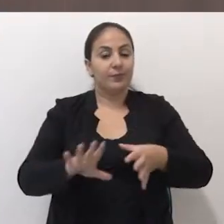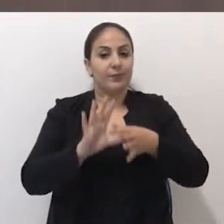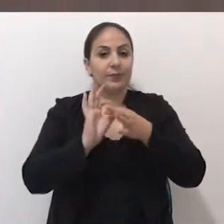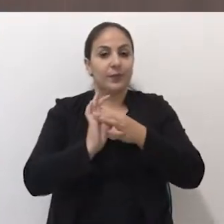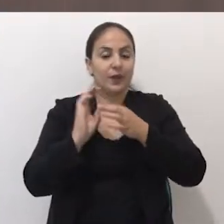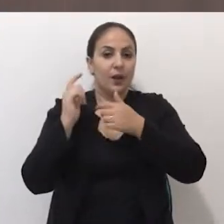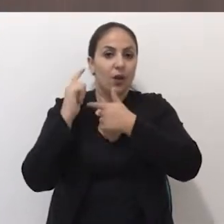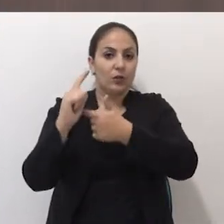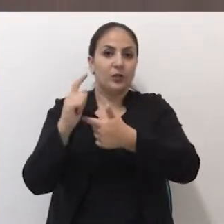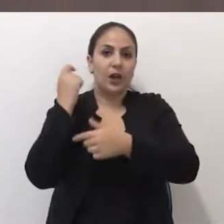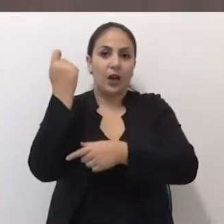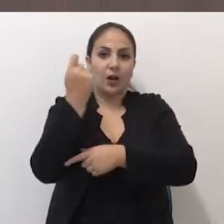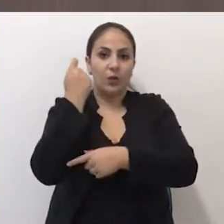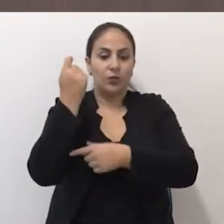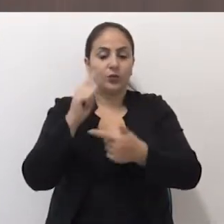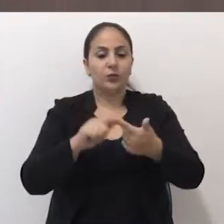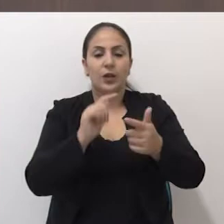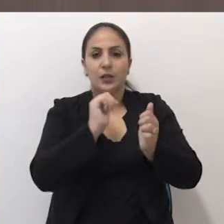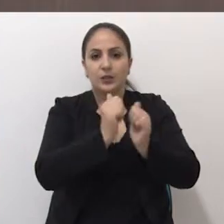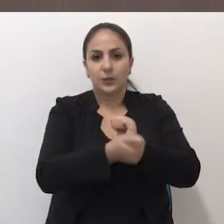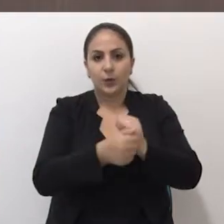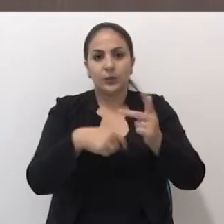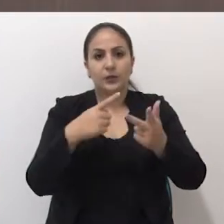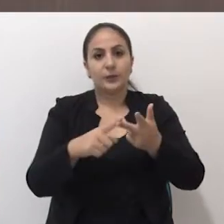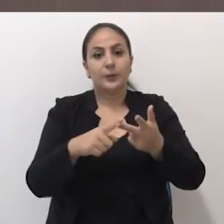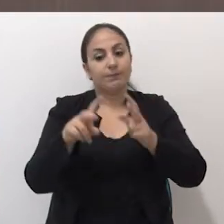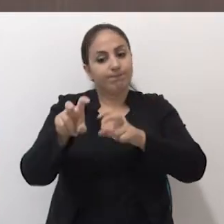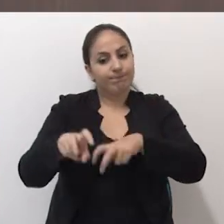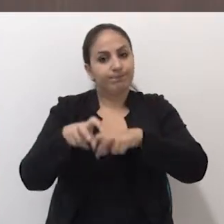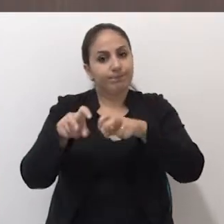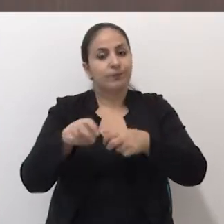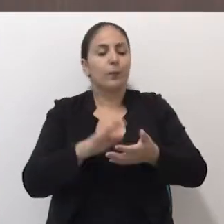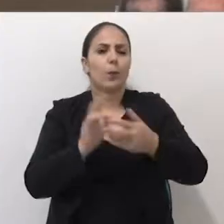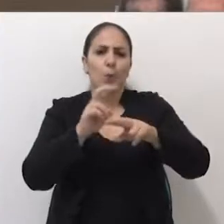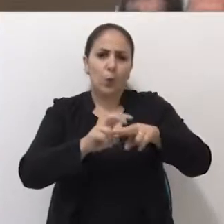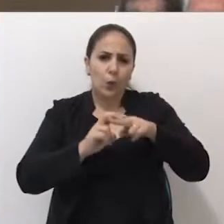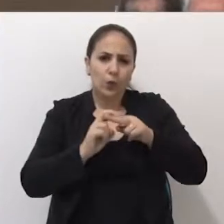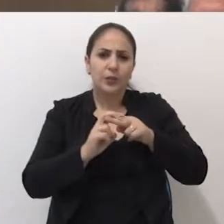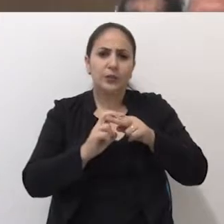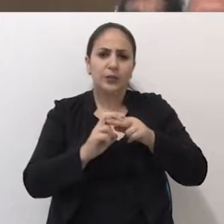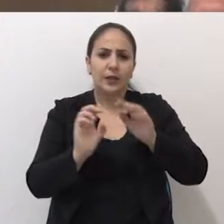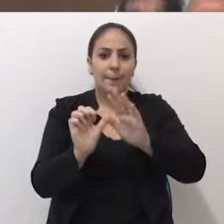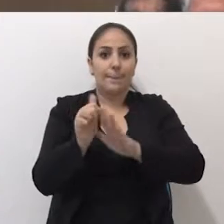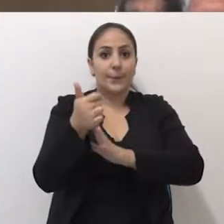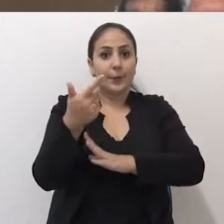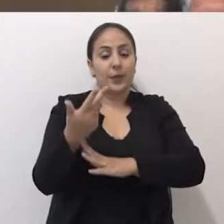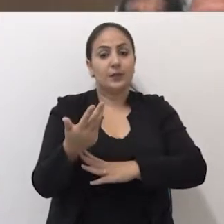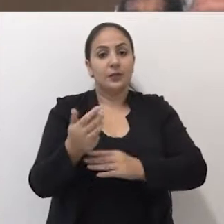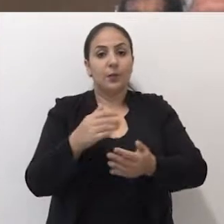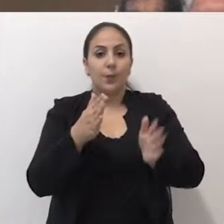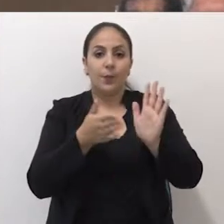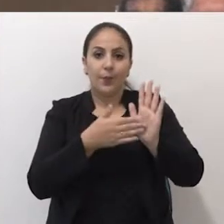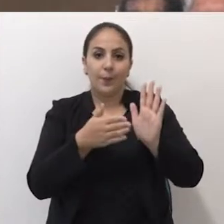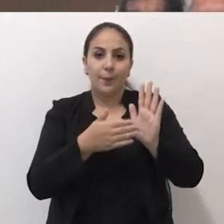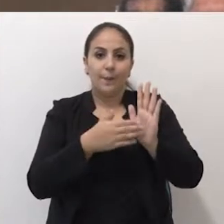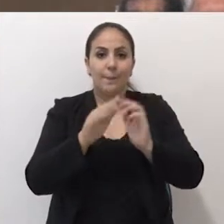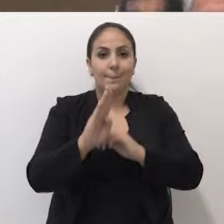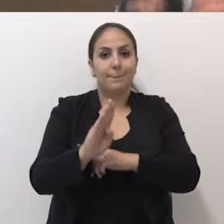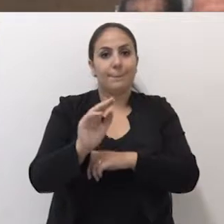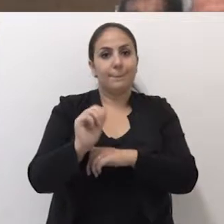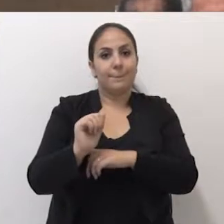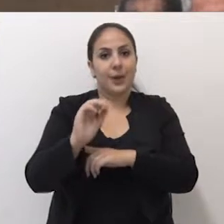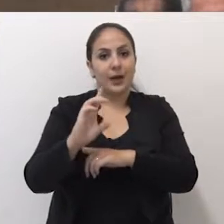estão ligadas ao tradicionalismo, esporte e interior. Por isso, entre as primeiras propostas,